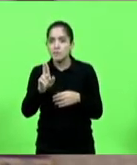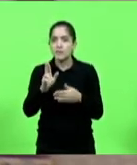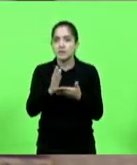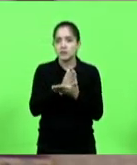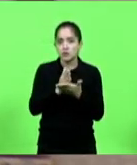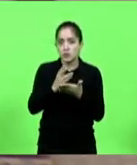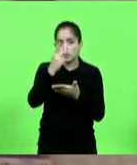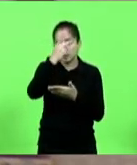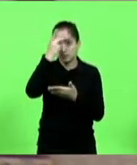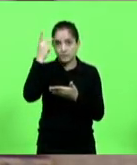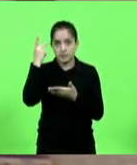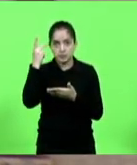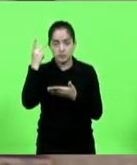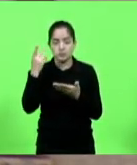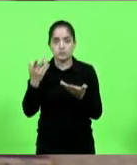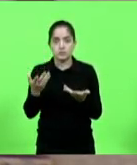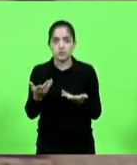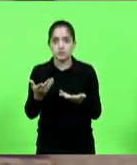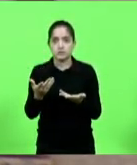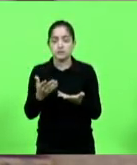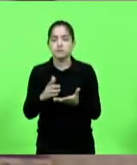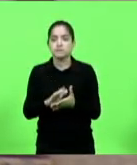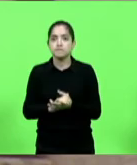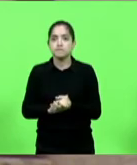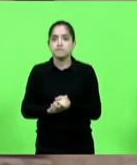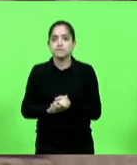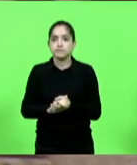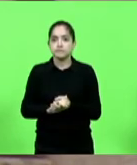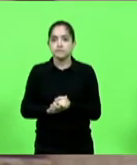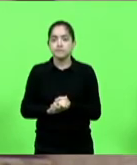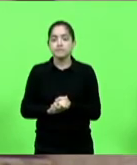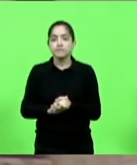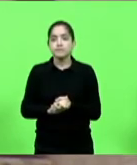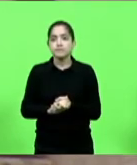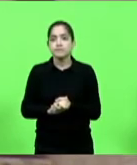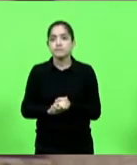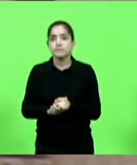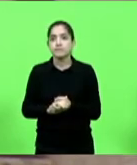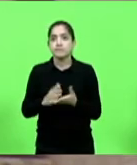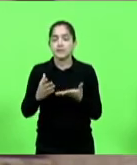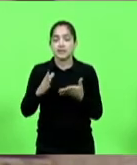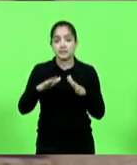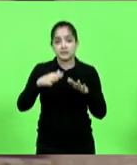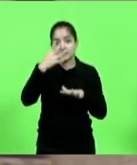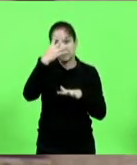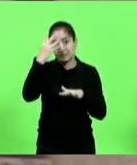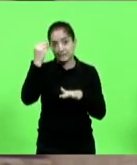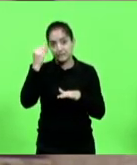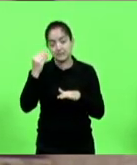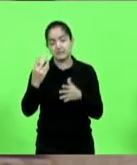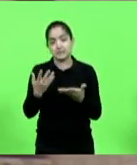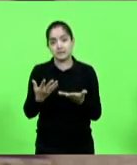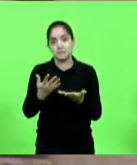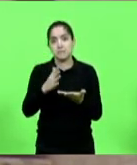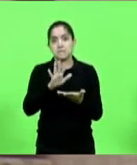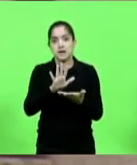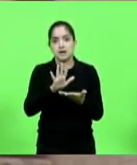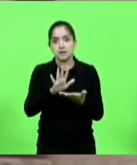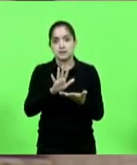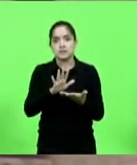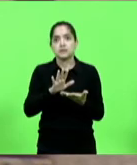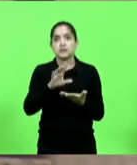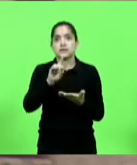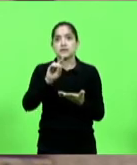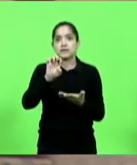não fazer nenhuma injustiça por omissão, mas o senhor Décio da Silva,